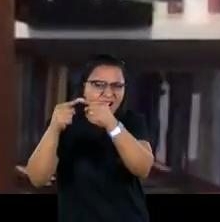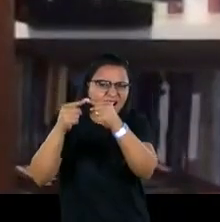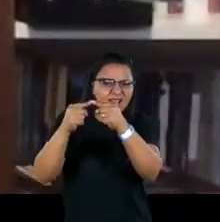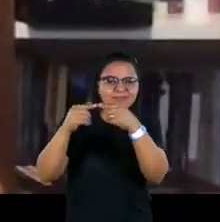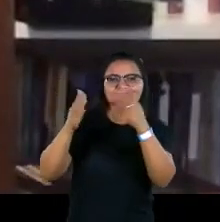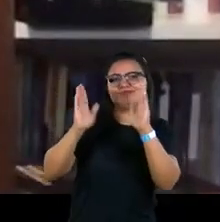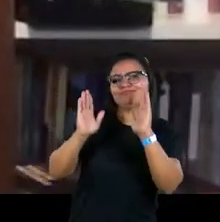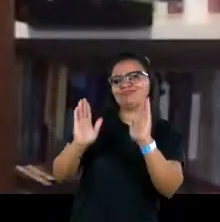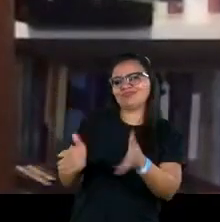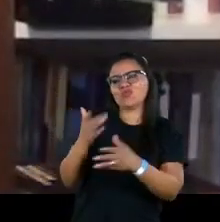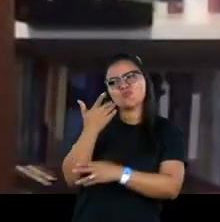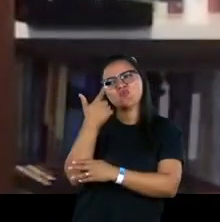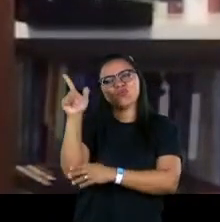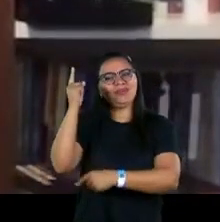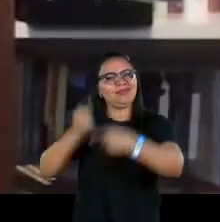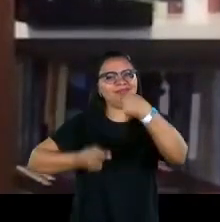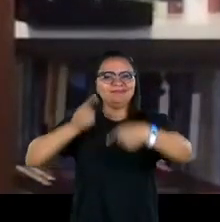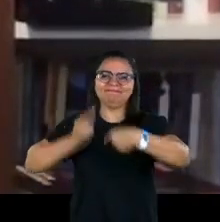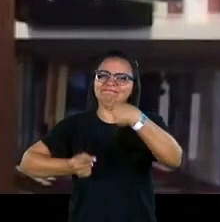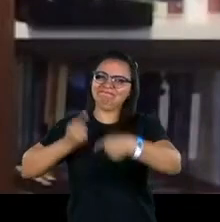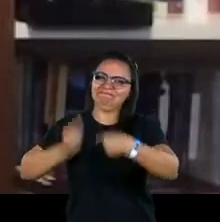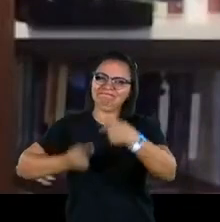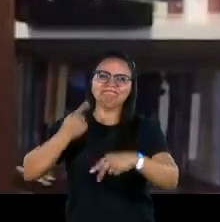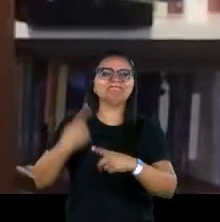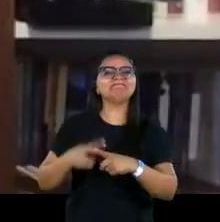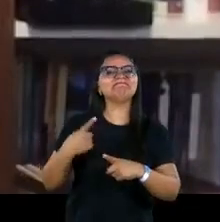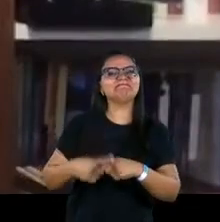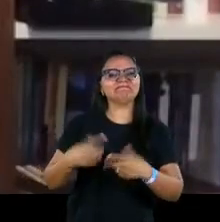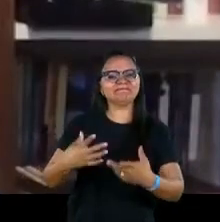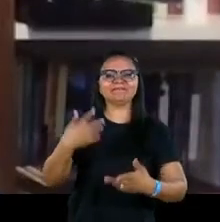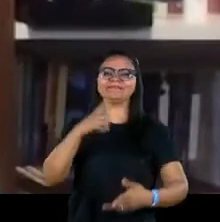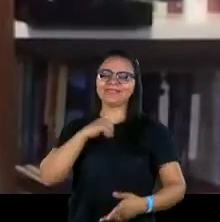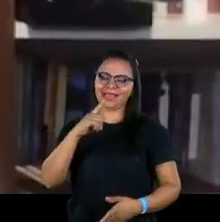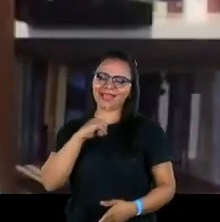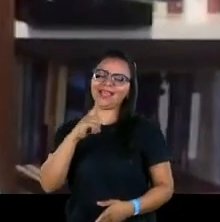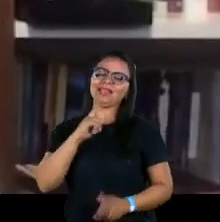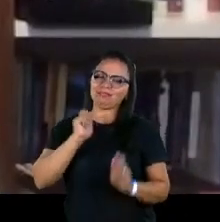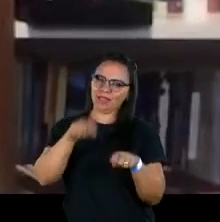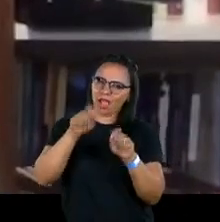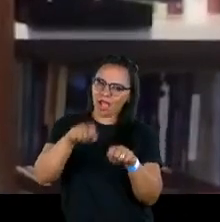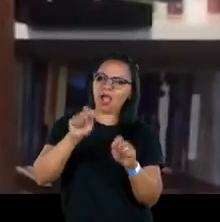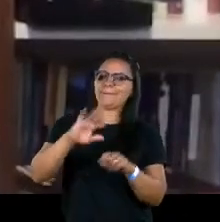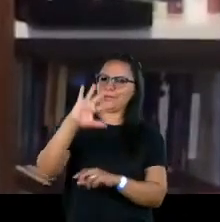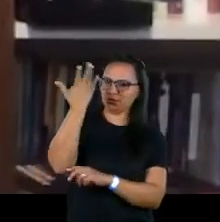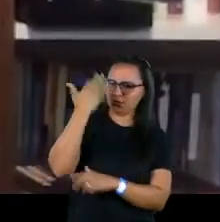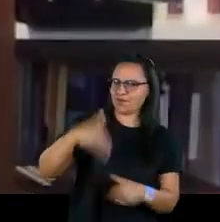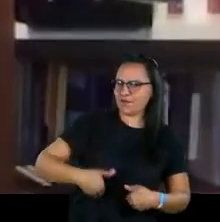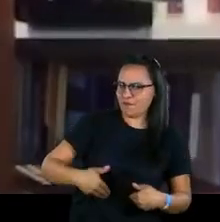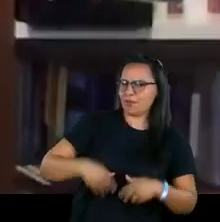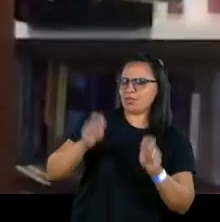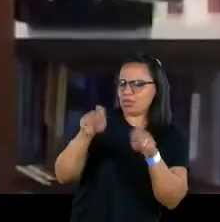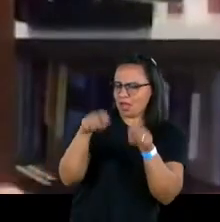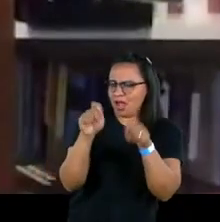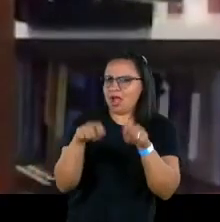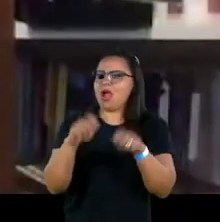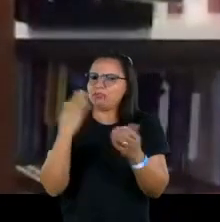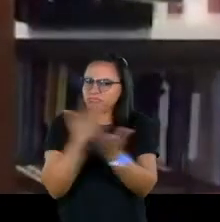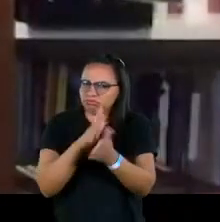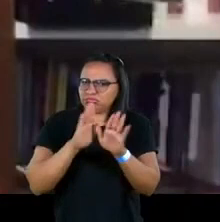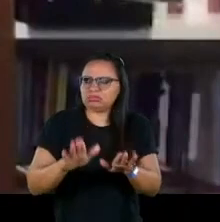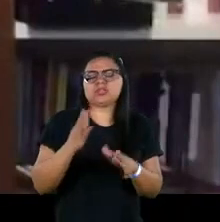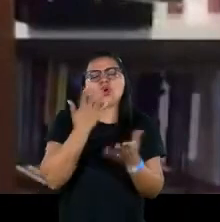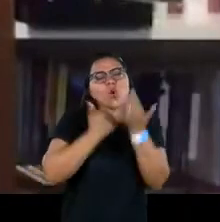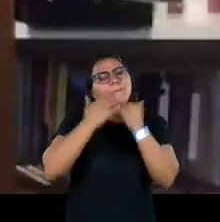a gente já vai entrar numa outra discussão. Por quê? Porque nós temos meios de combater a fome, nós temos meios de criar